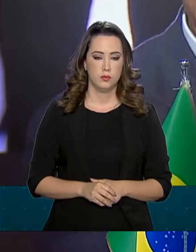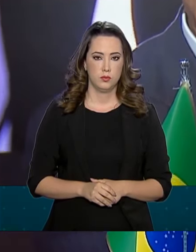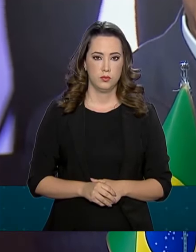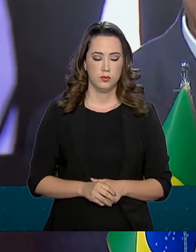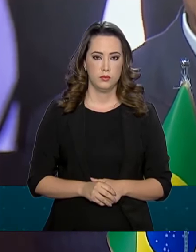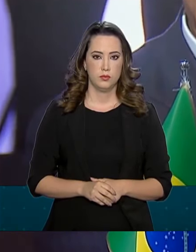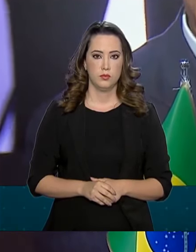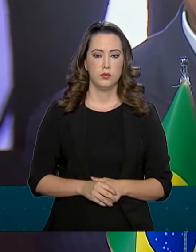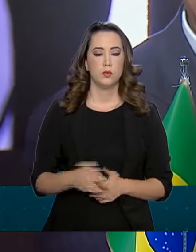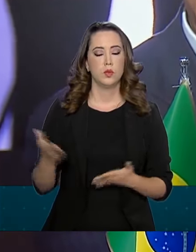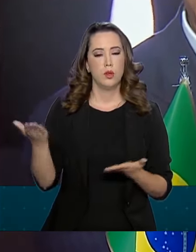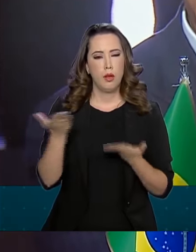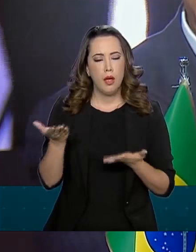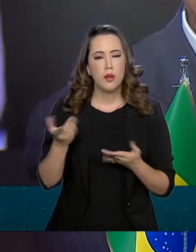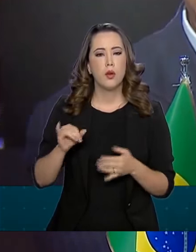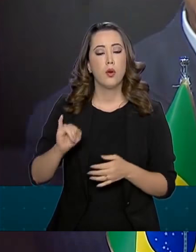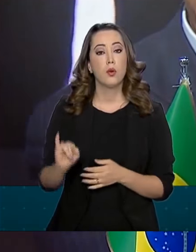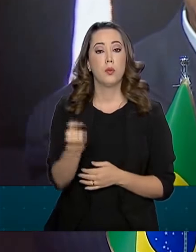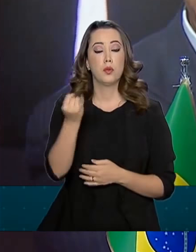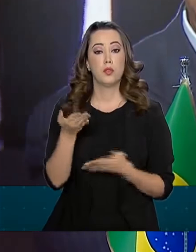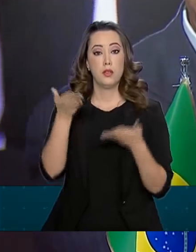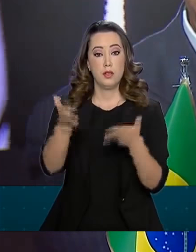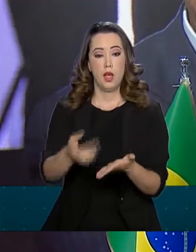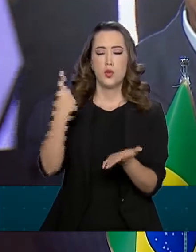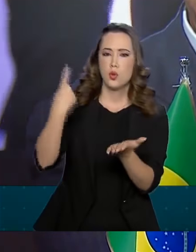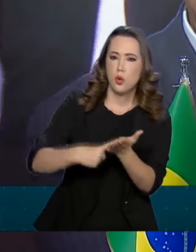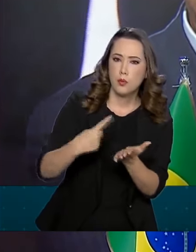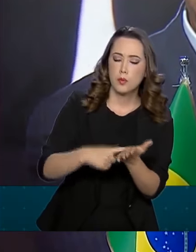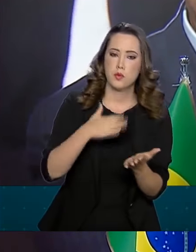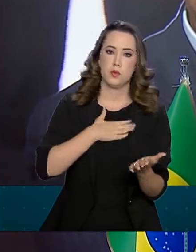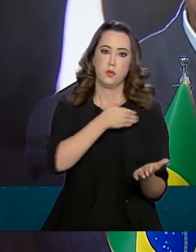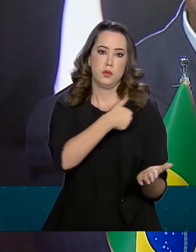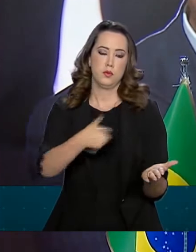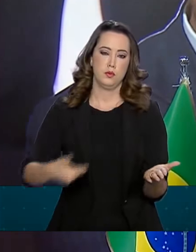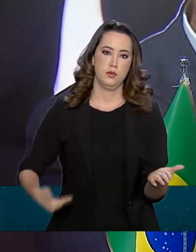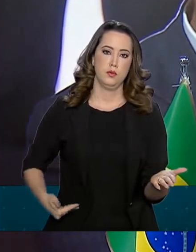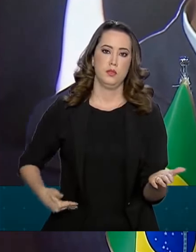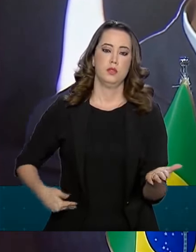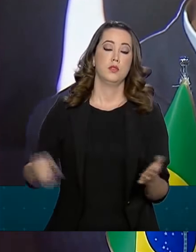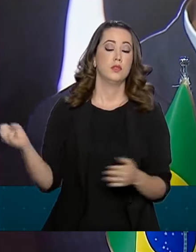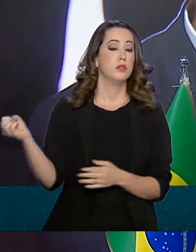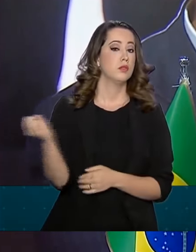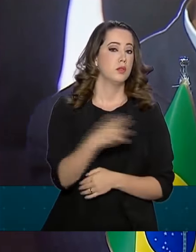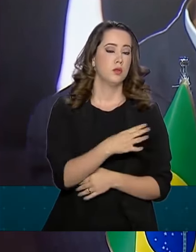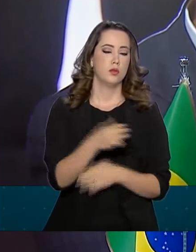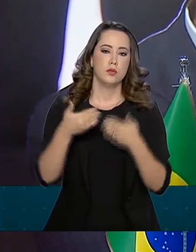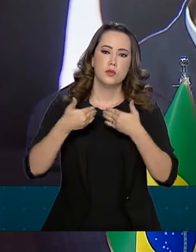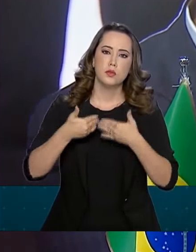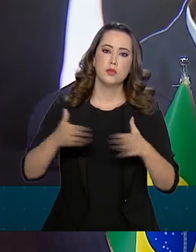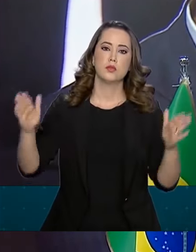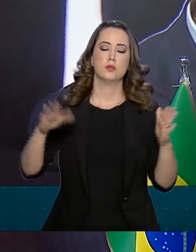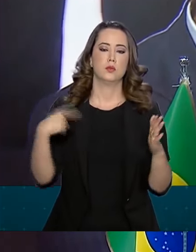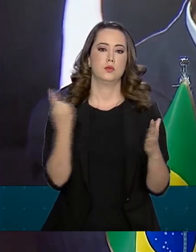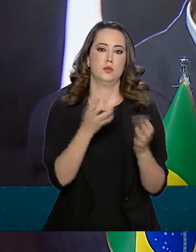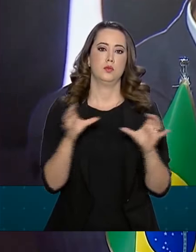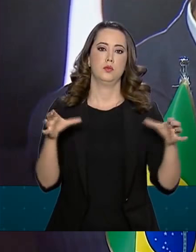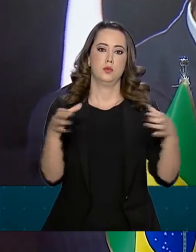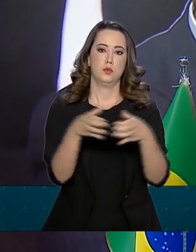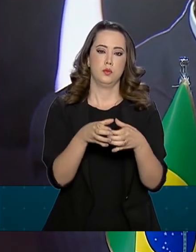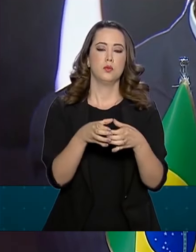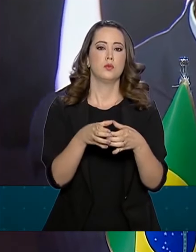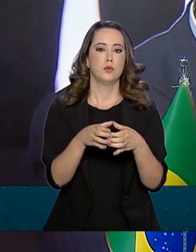Quero aproveitar a ocasião para afirmar o compromisso do meu governo com a modernização e abertura do nosso bloco,